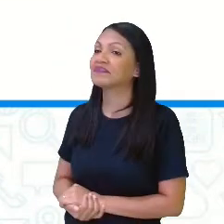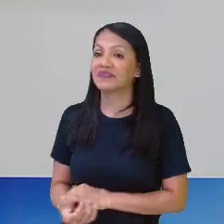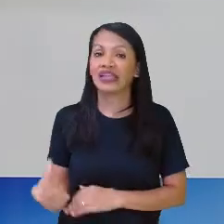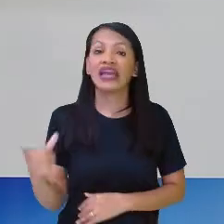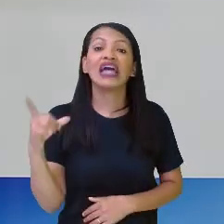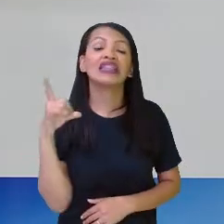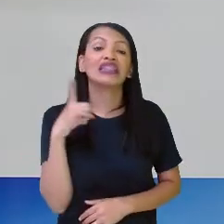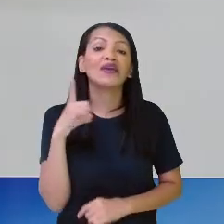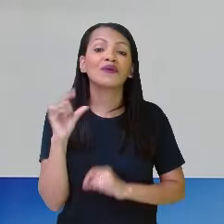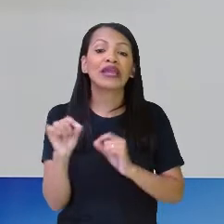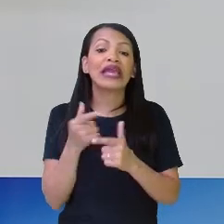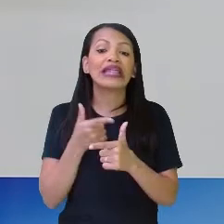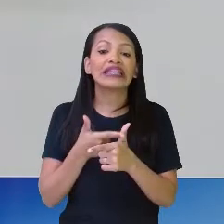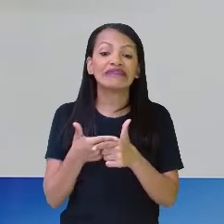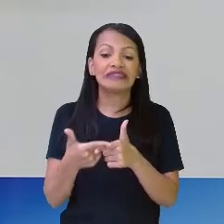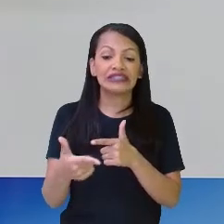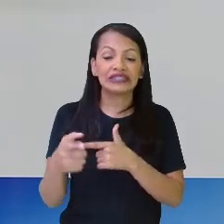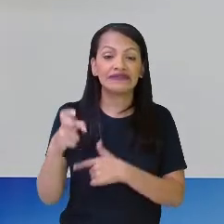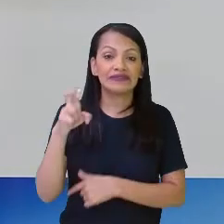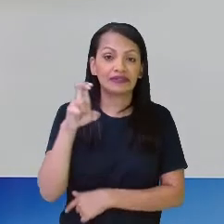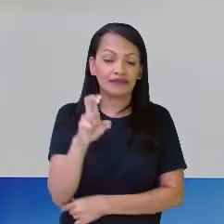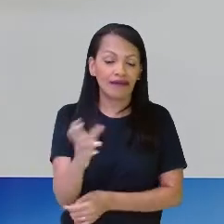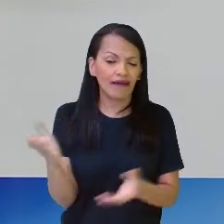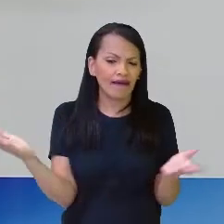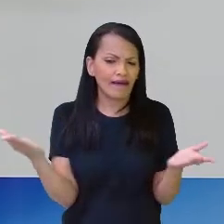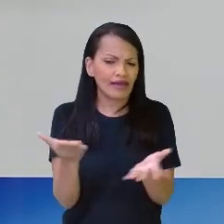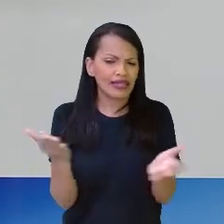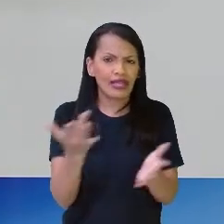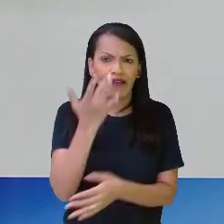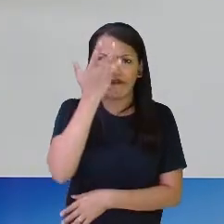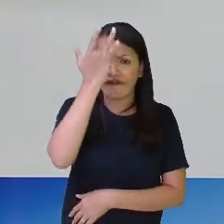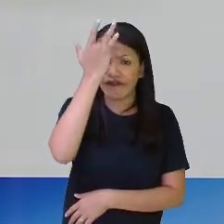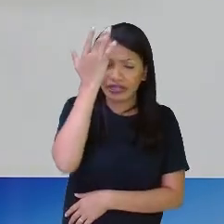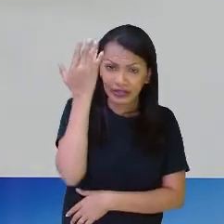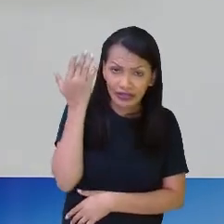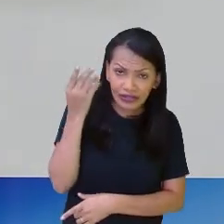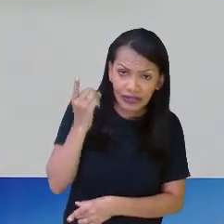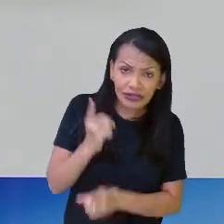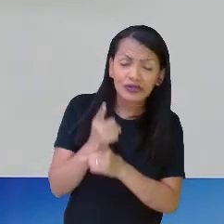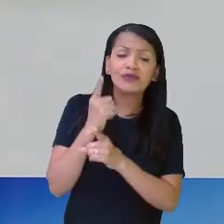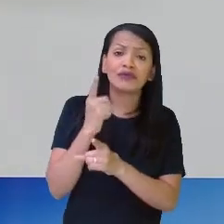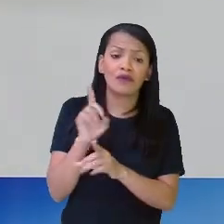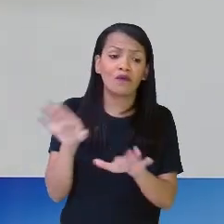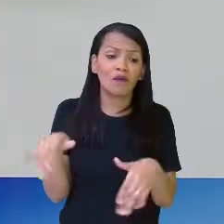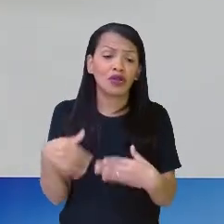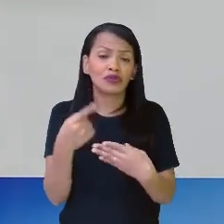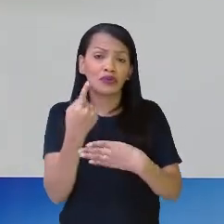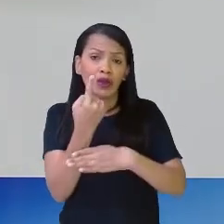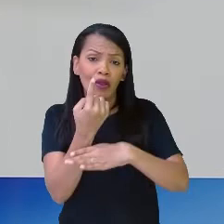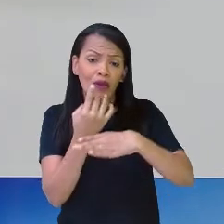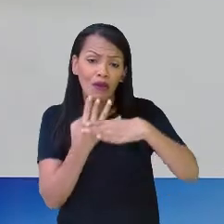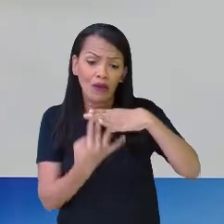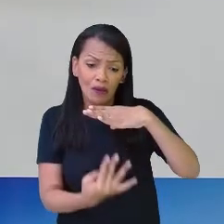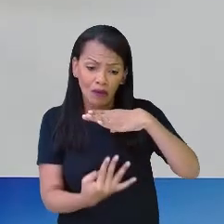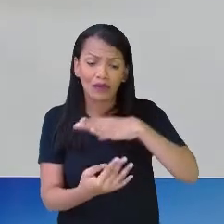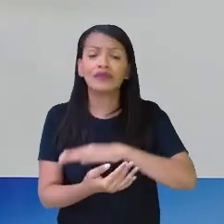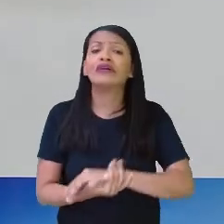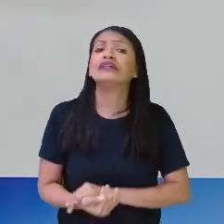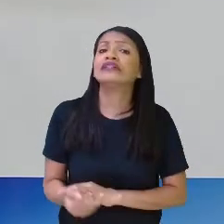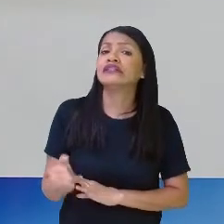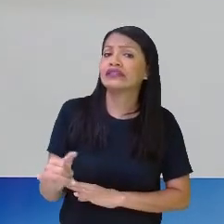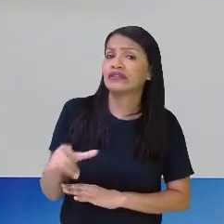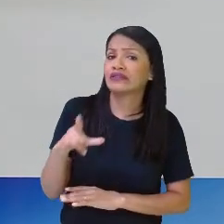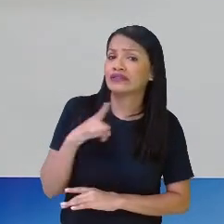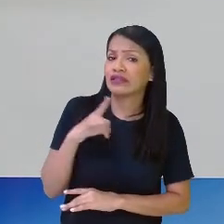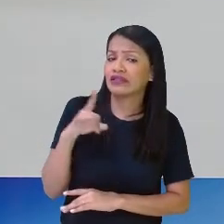partes e fica agora fácil de eu descobrir quanto é um quinto. É a mesma coisa se eu tivesse